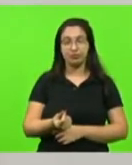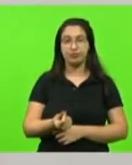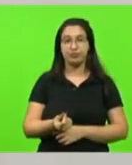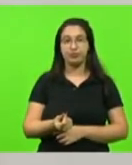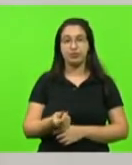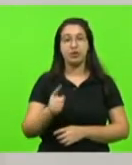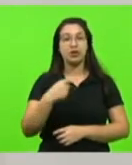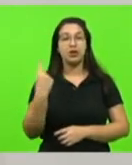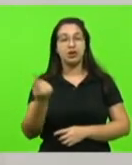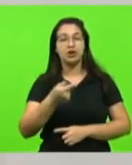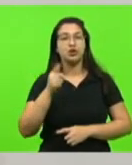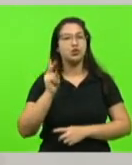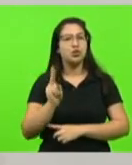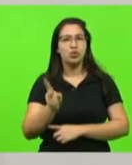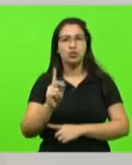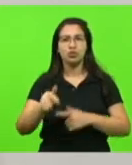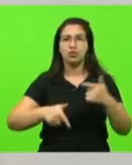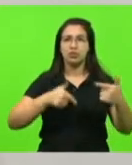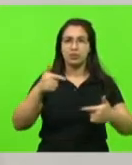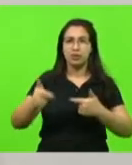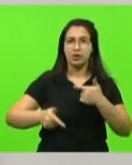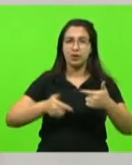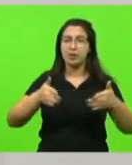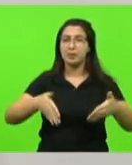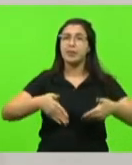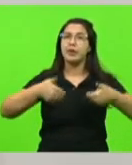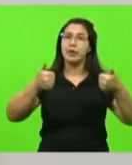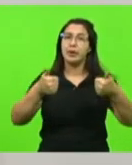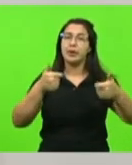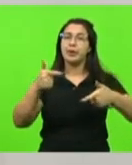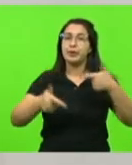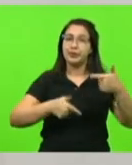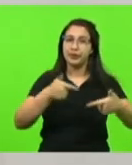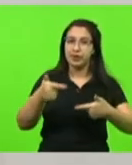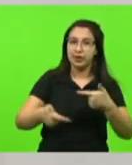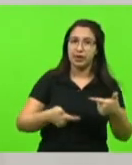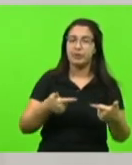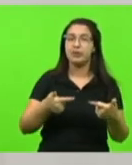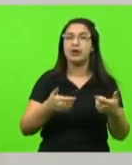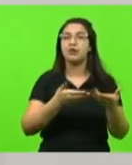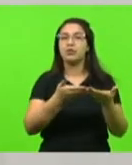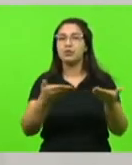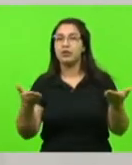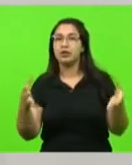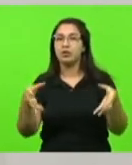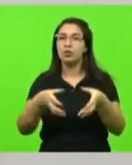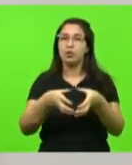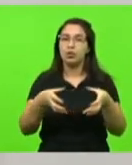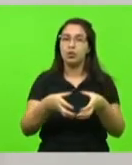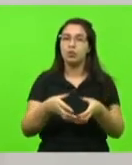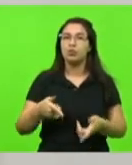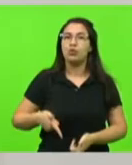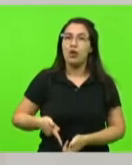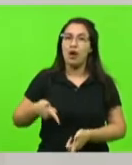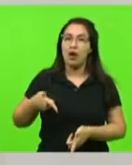continuaremos trabalhando para melhorar as condições de trabalho do nosso efetivo, melhorar os equipamentos, armamentos.